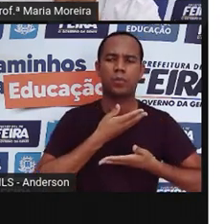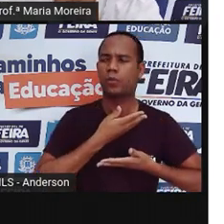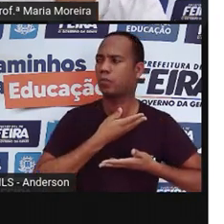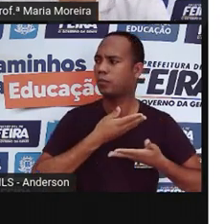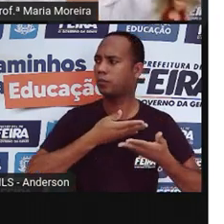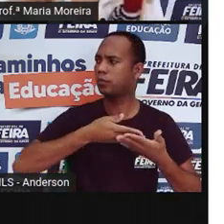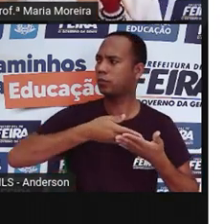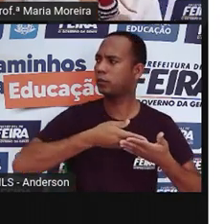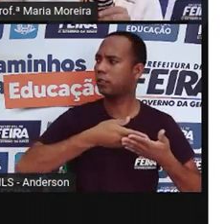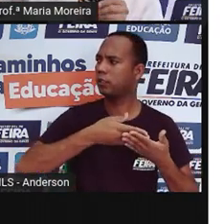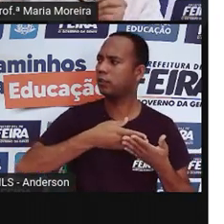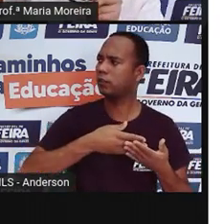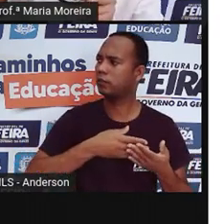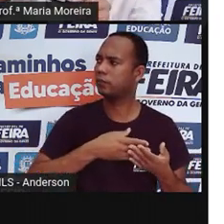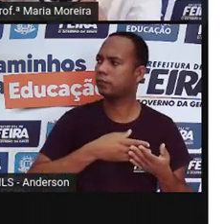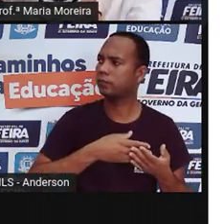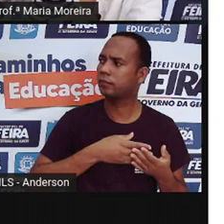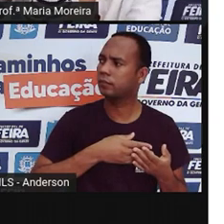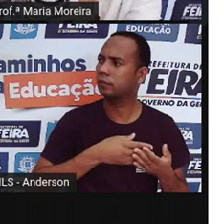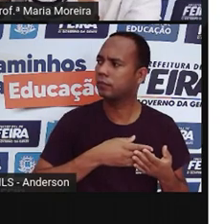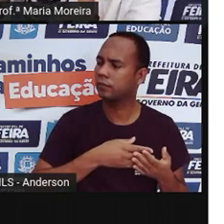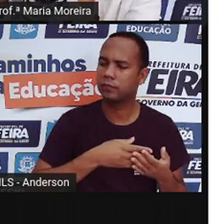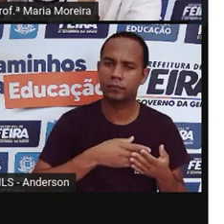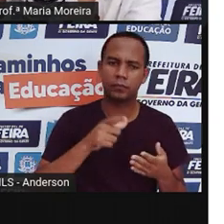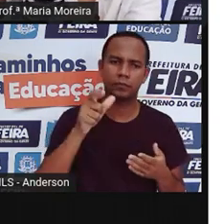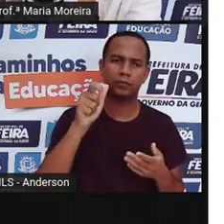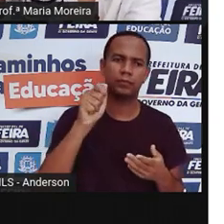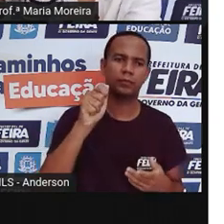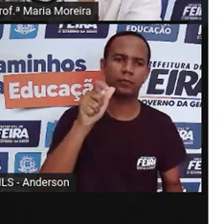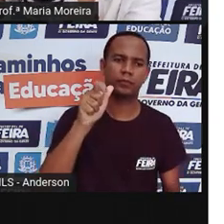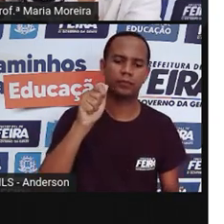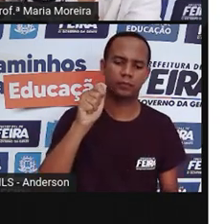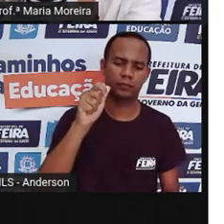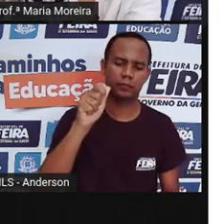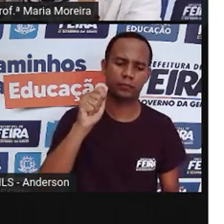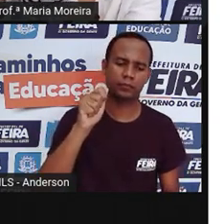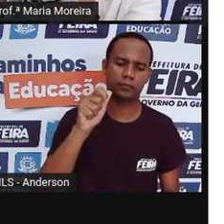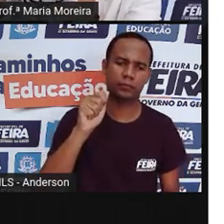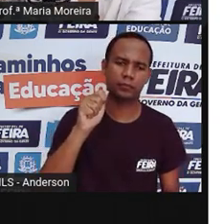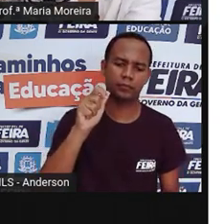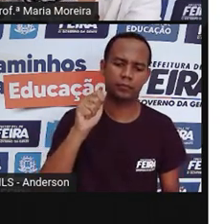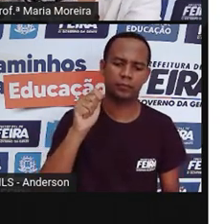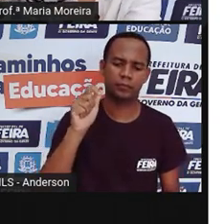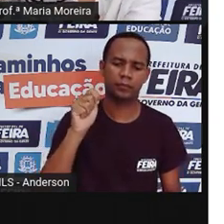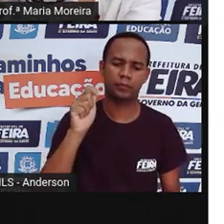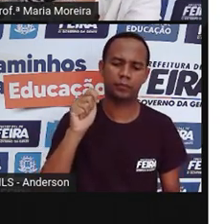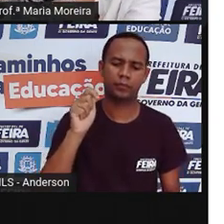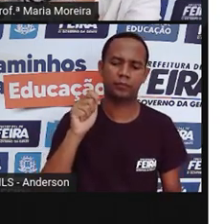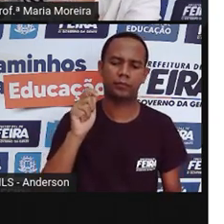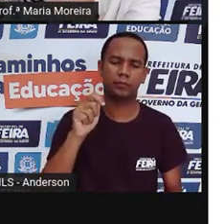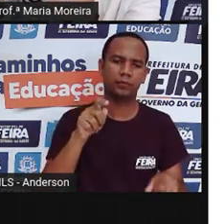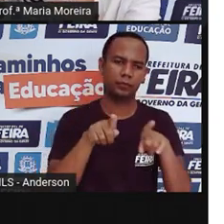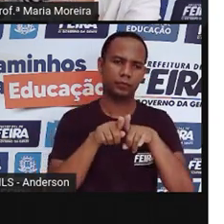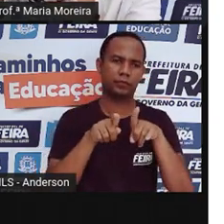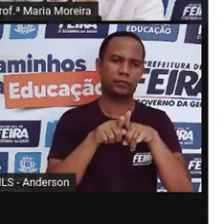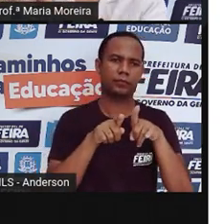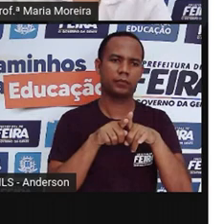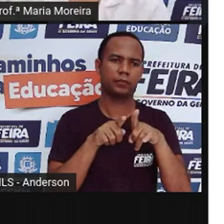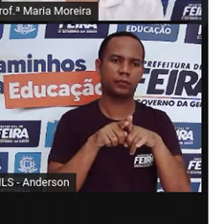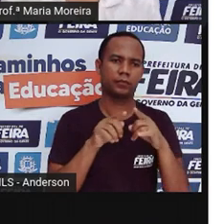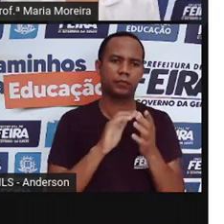Por exemplo, aqui. A cabeça da boneca ela é o quê? Ó, molinha, tá vendo? Feita de